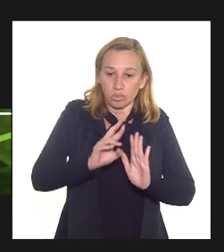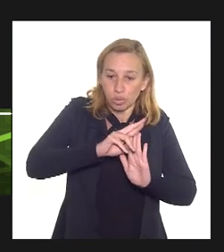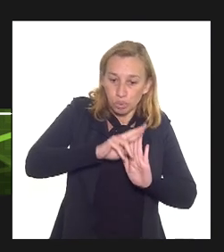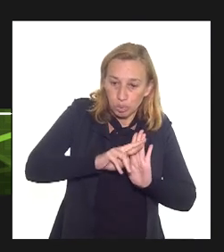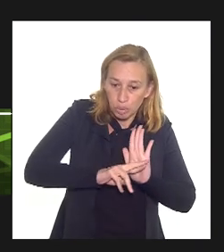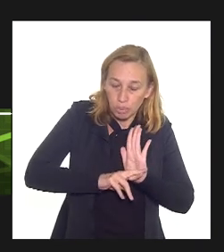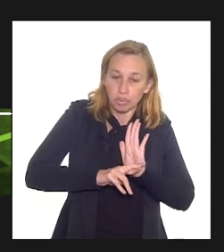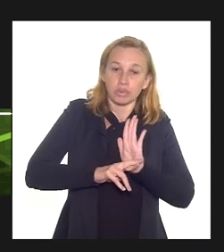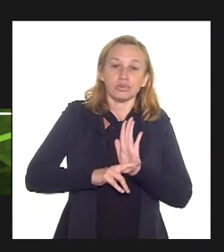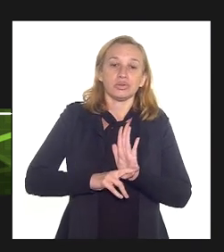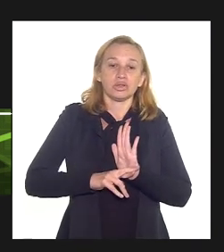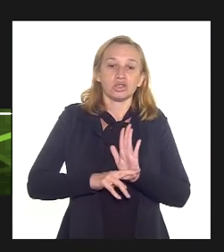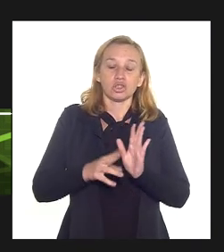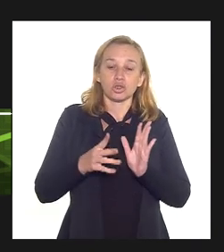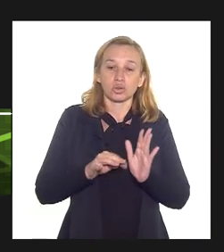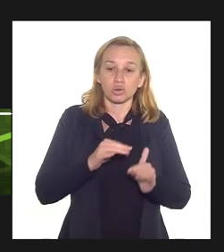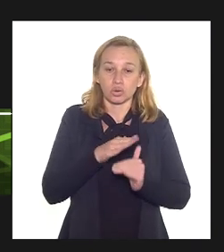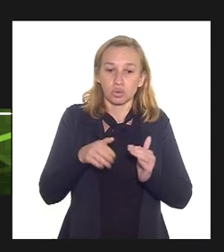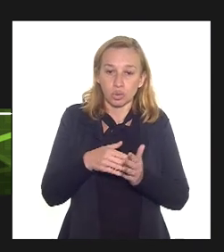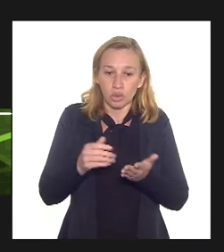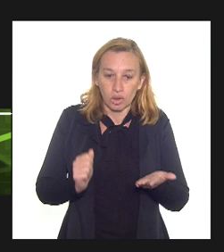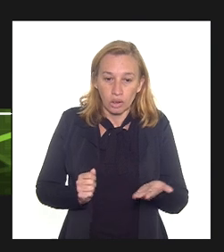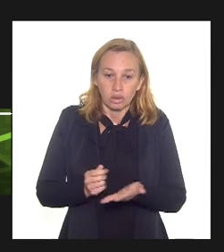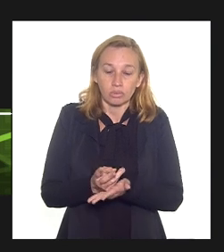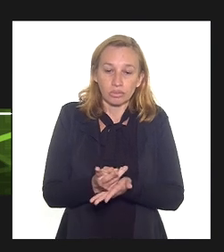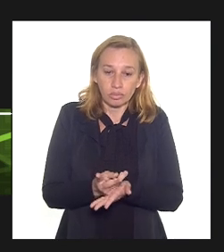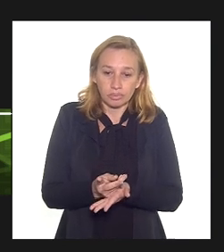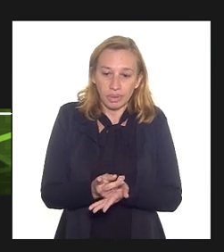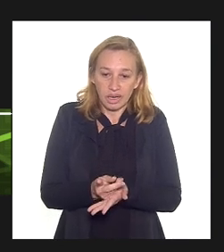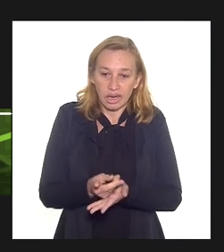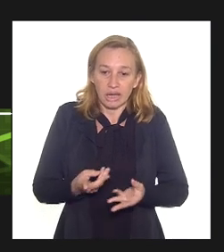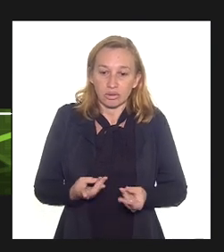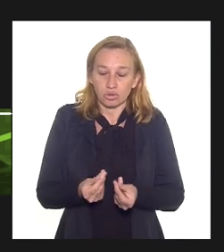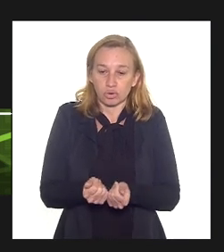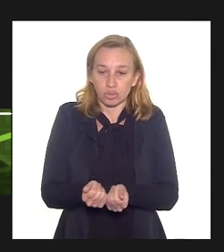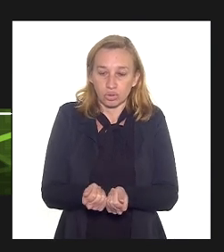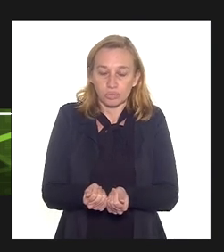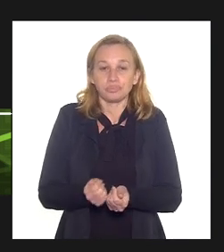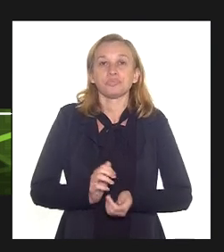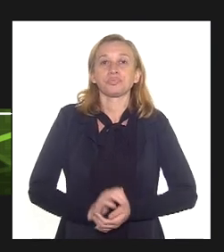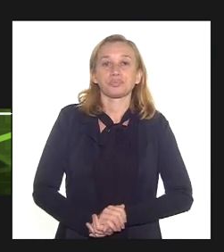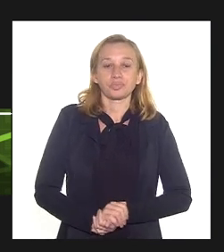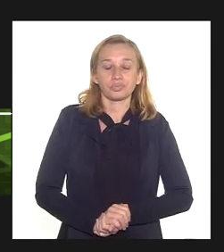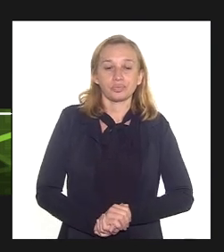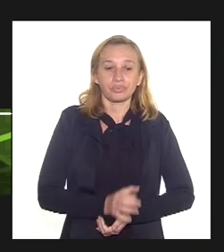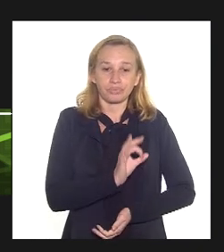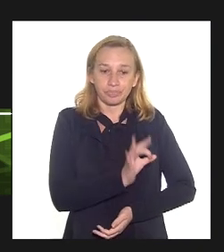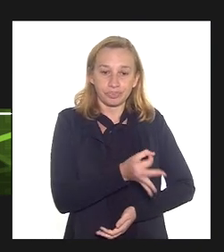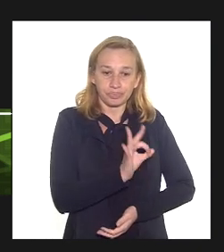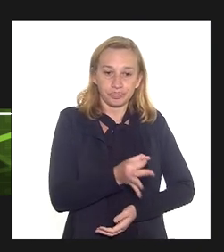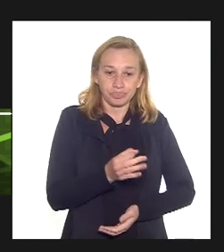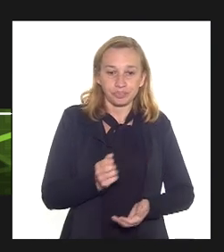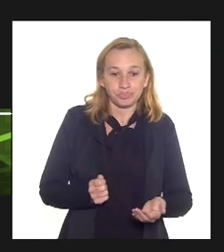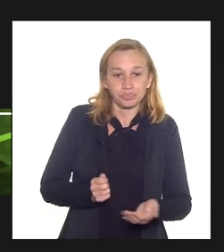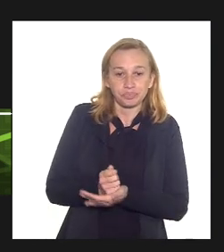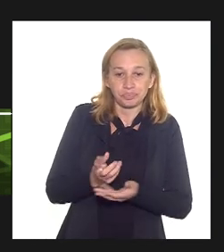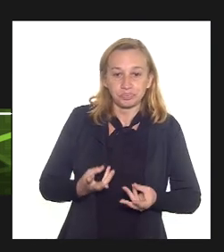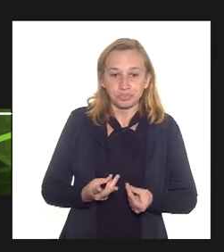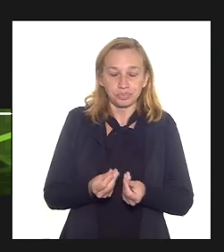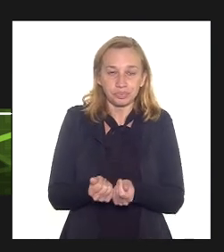tocante a estes gastos de depreciação você tem construção de ativos e consequentemente o gasto ele